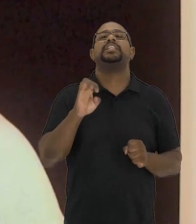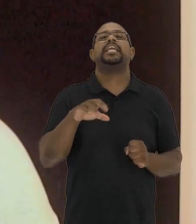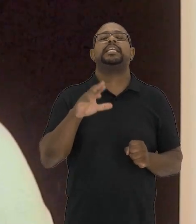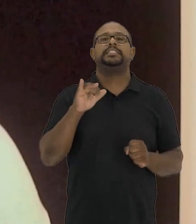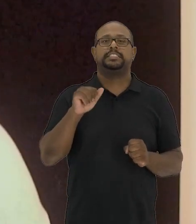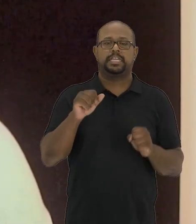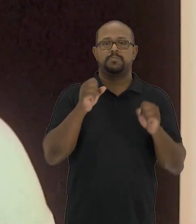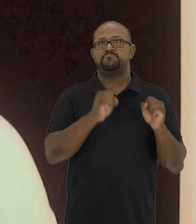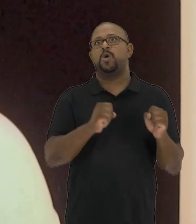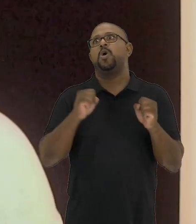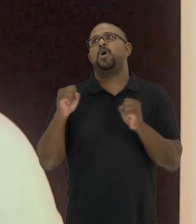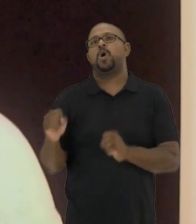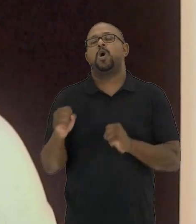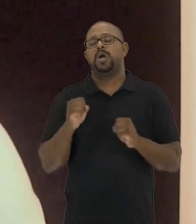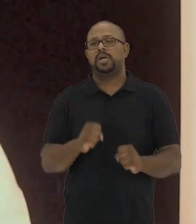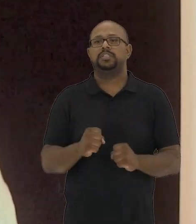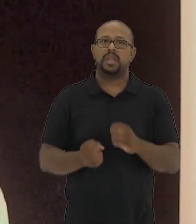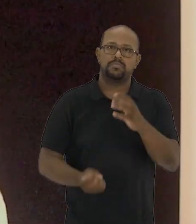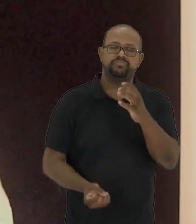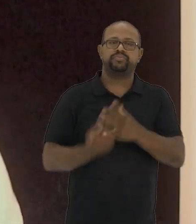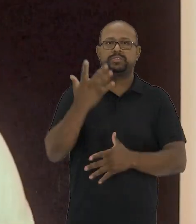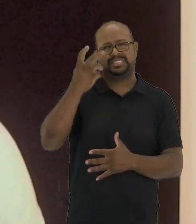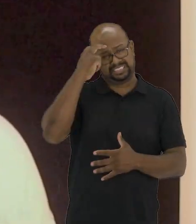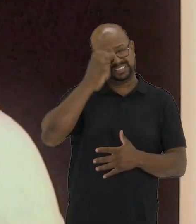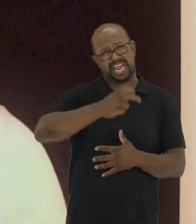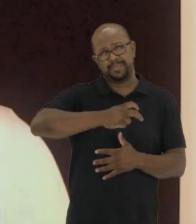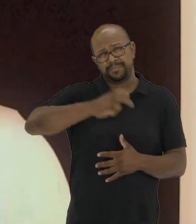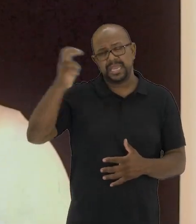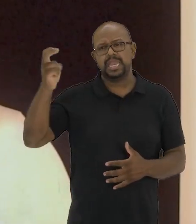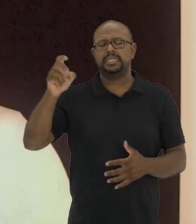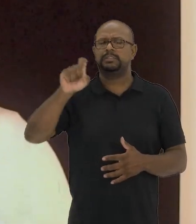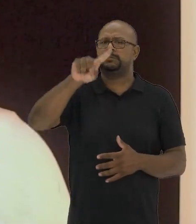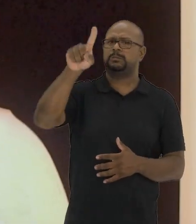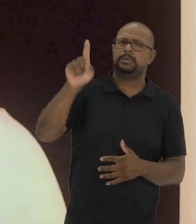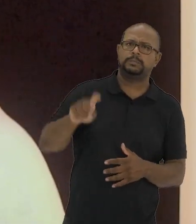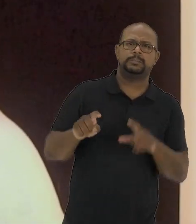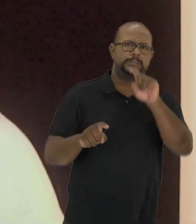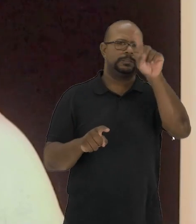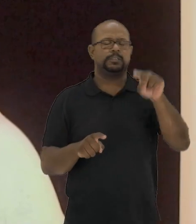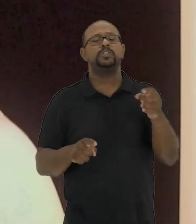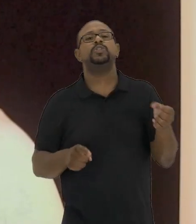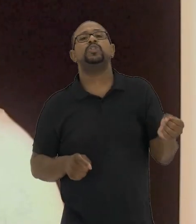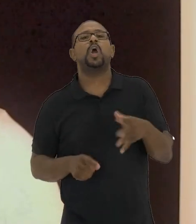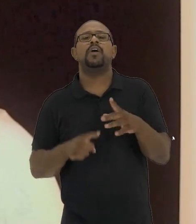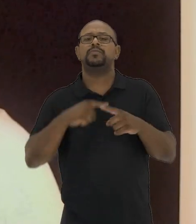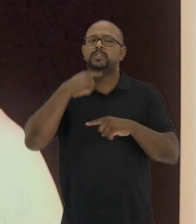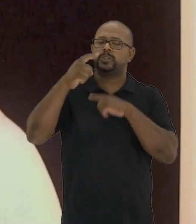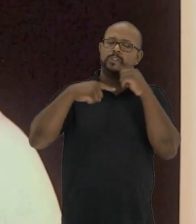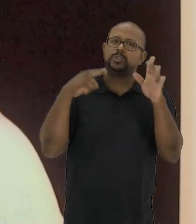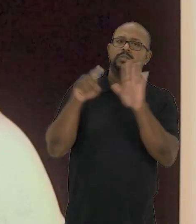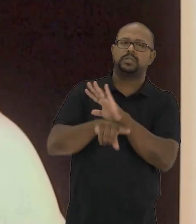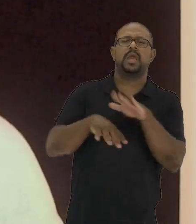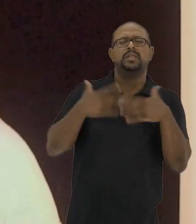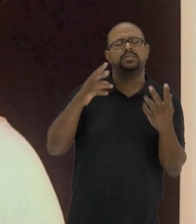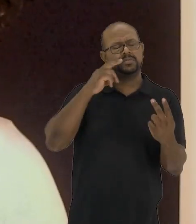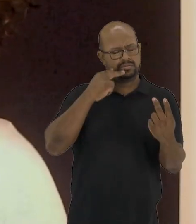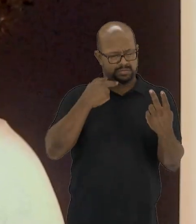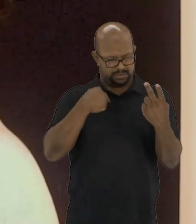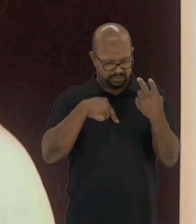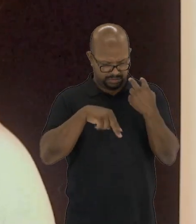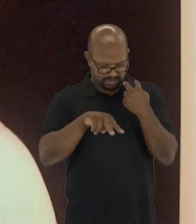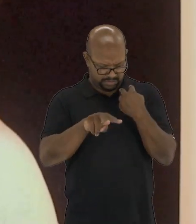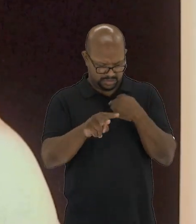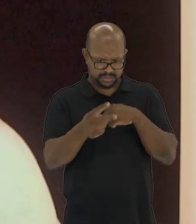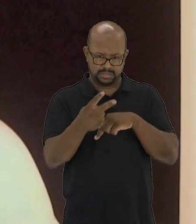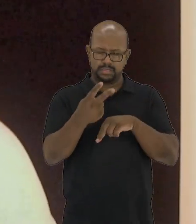enquanto potência, enquanto construtora de saberes, de interrogações e de novos questionamentos. Até